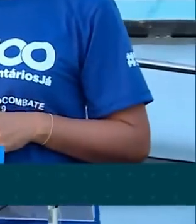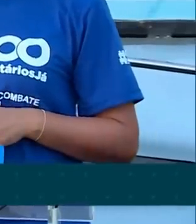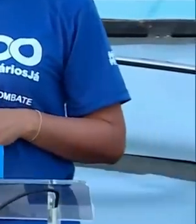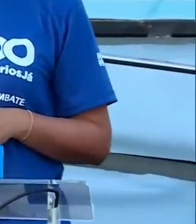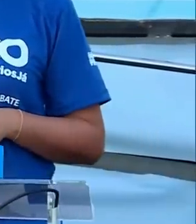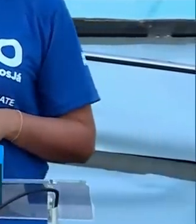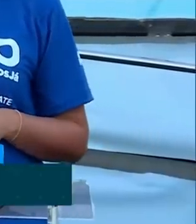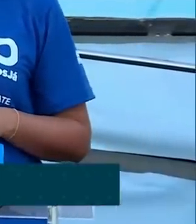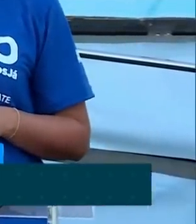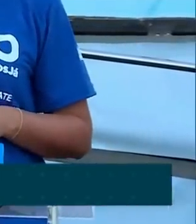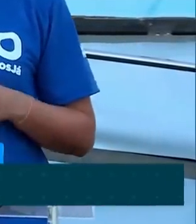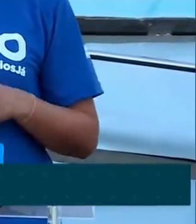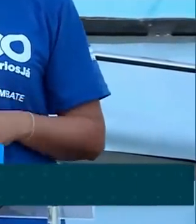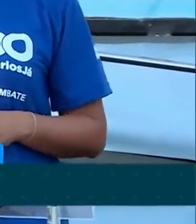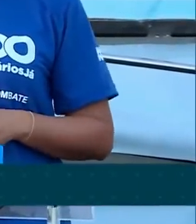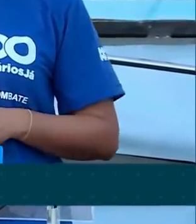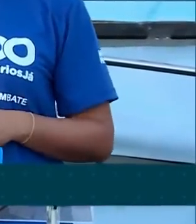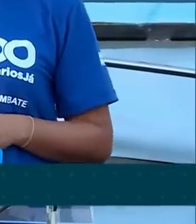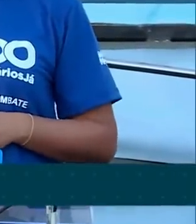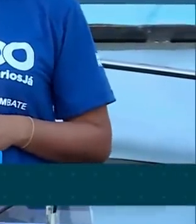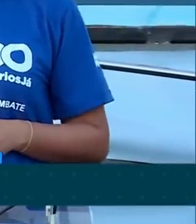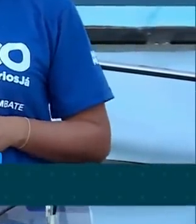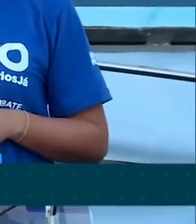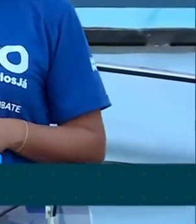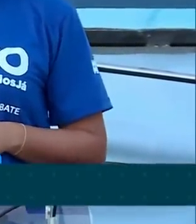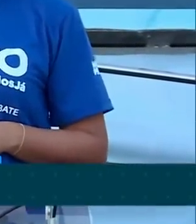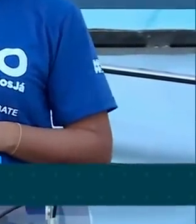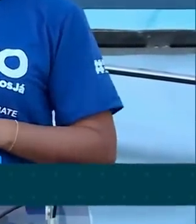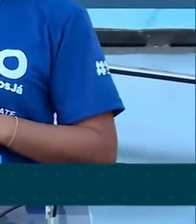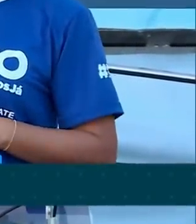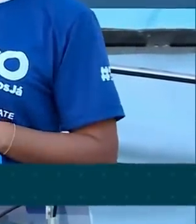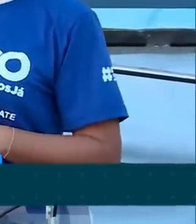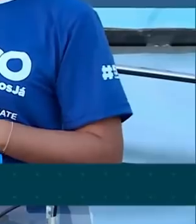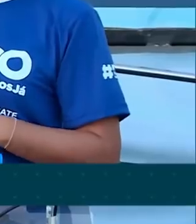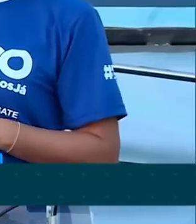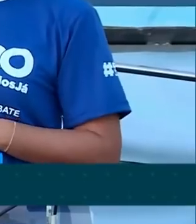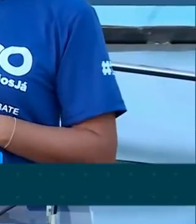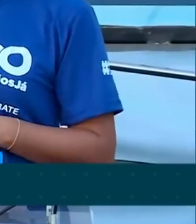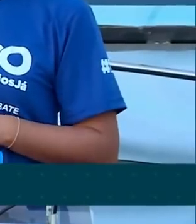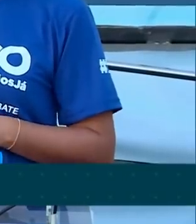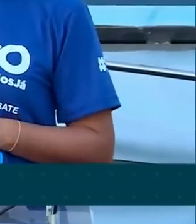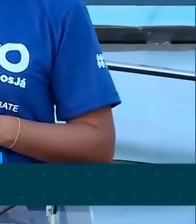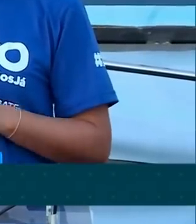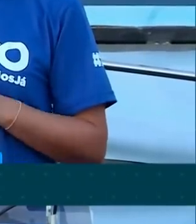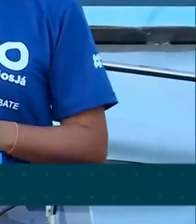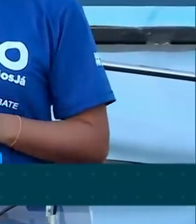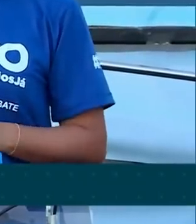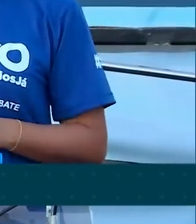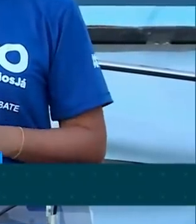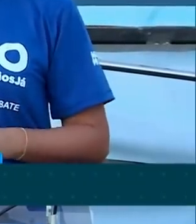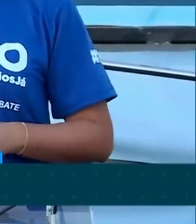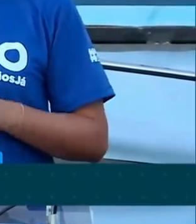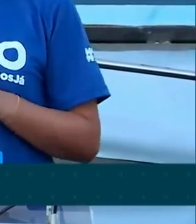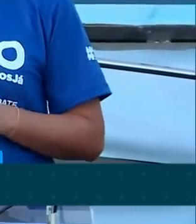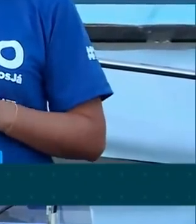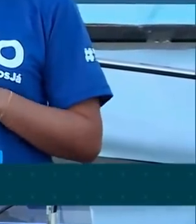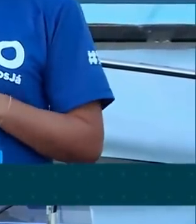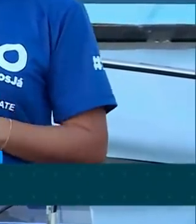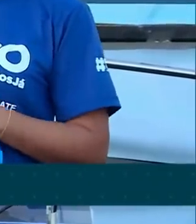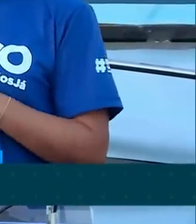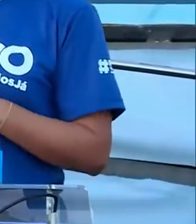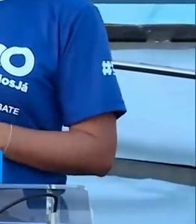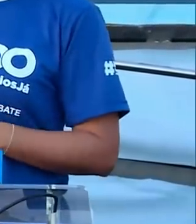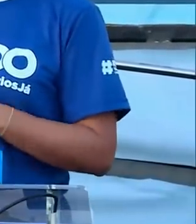e nem causa dores. Venho participar, rumo aos 500 voluntários. Com certeza, nós